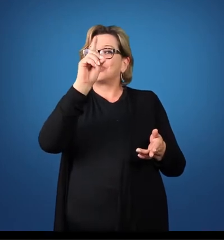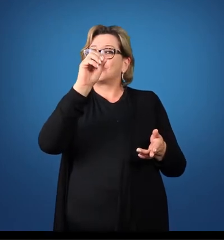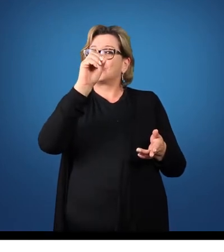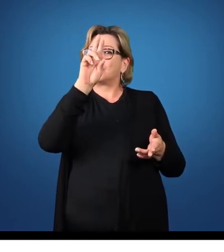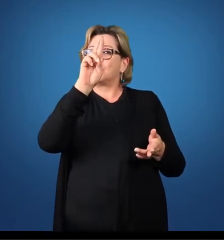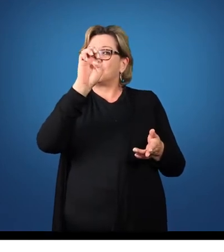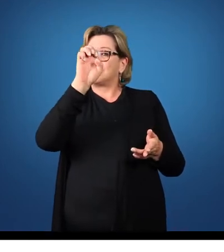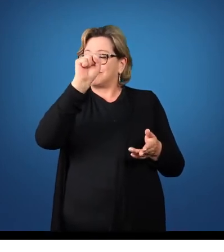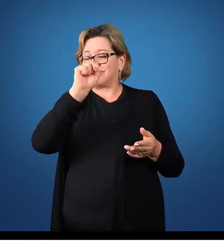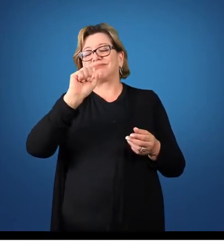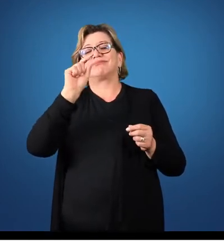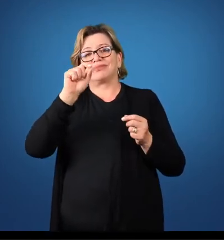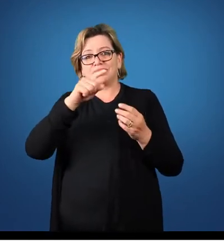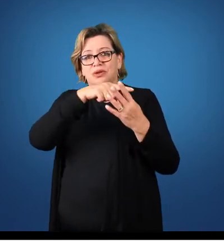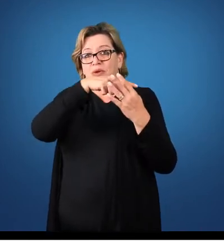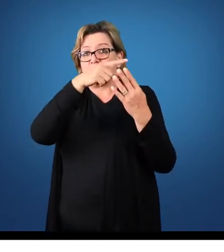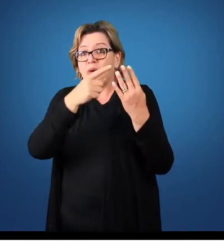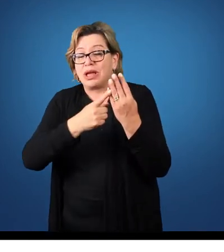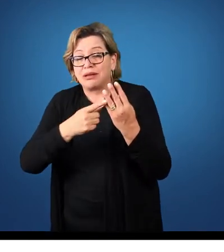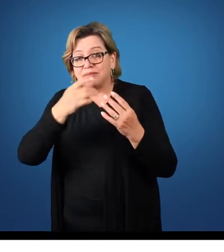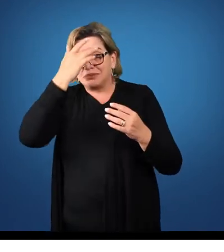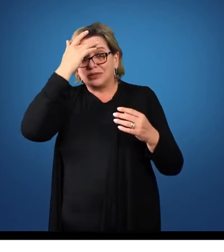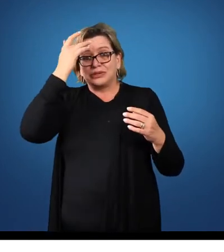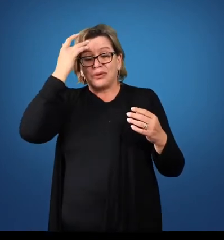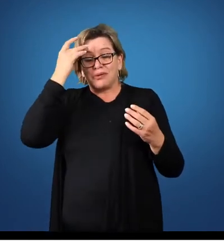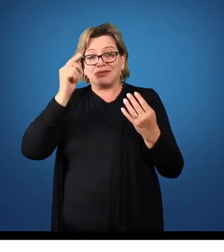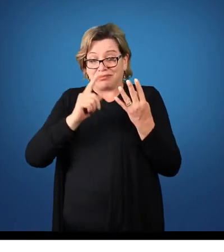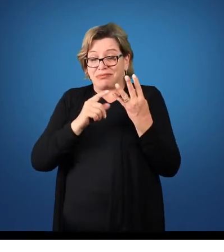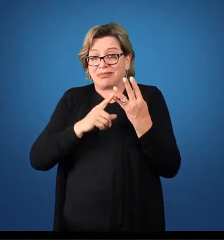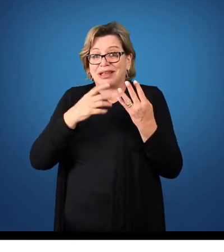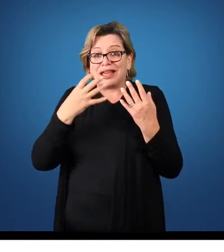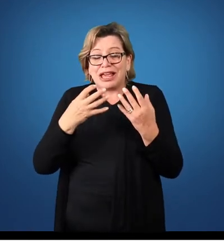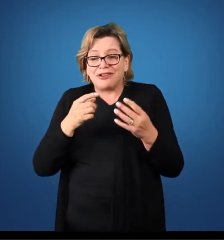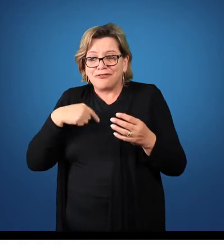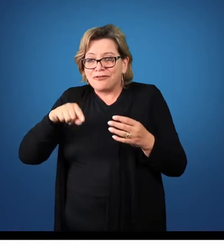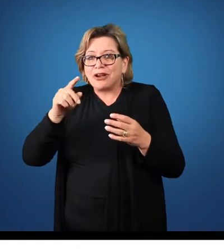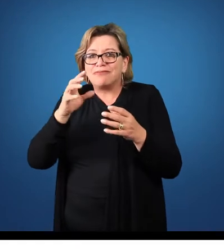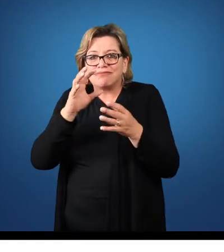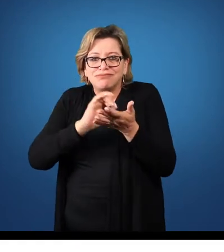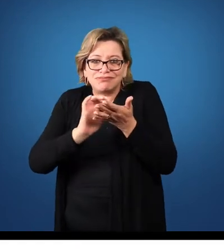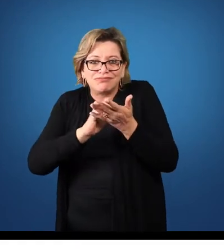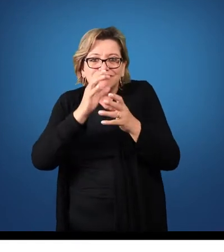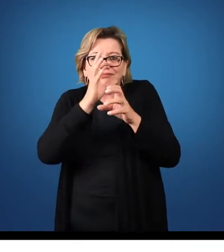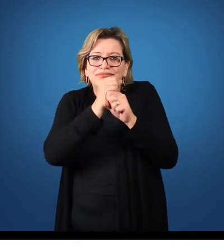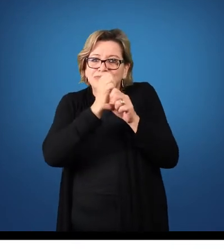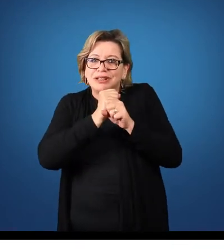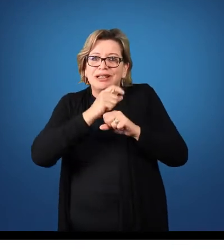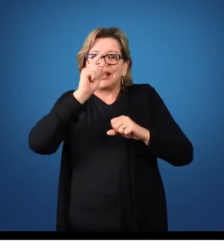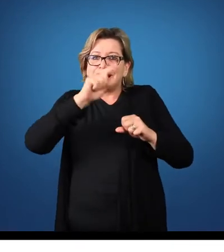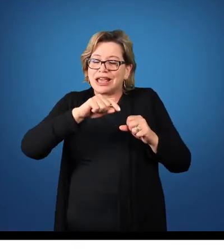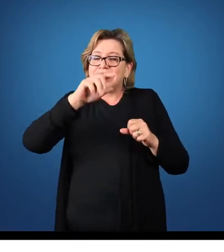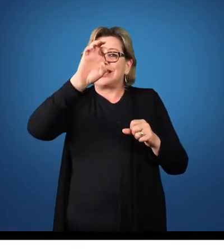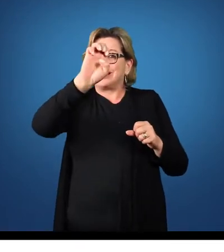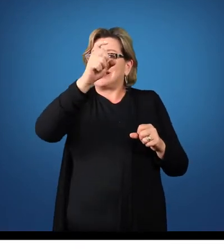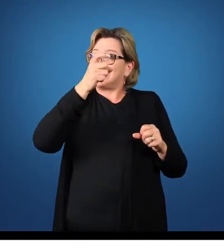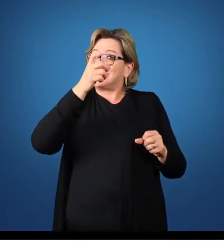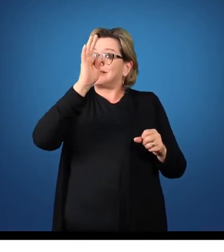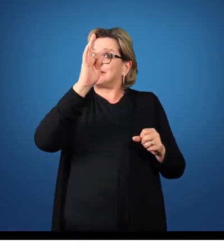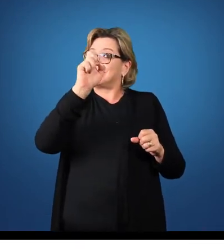na empresa. Essas pessoas buscam informação da contabilidade e são considerados usuários externos.